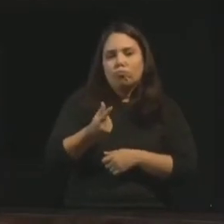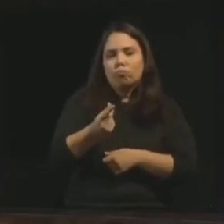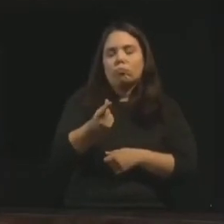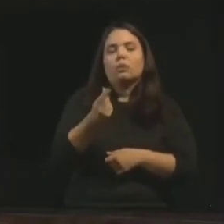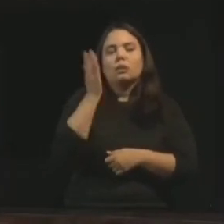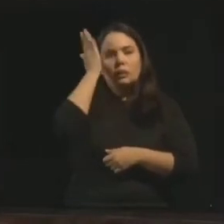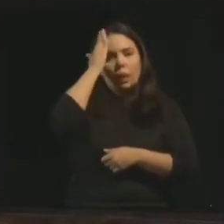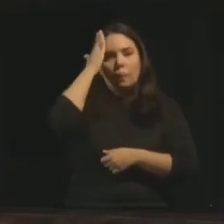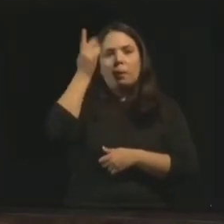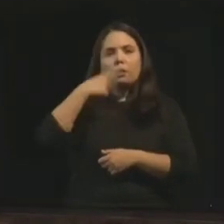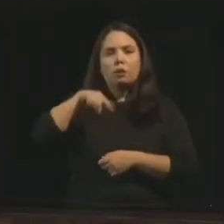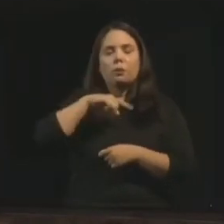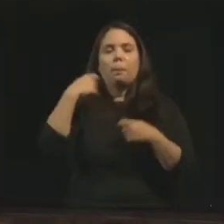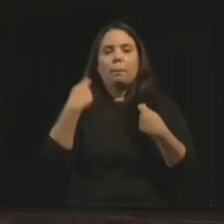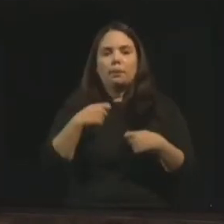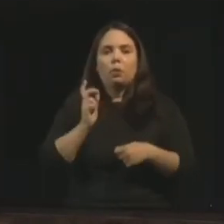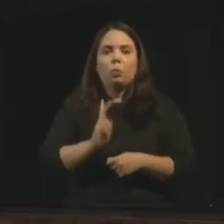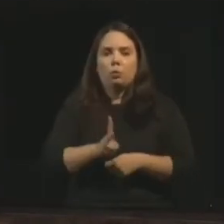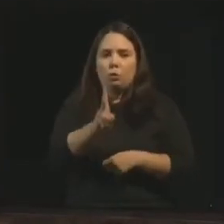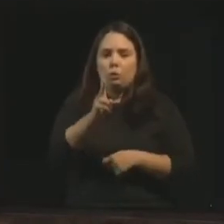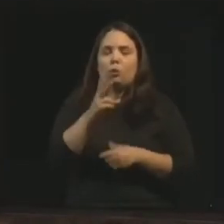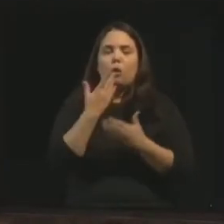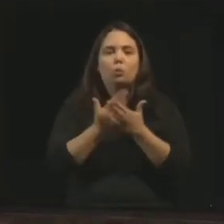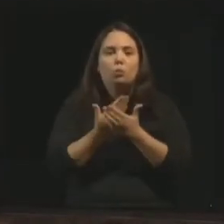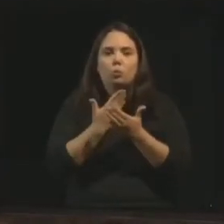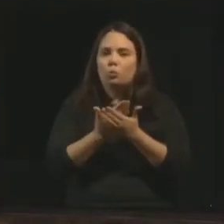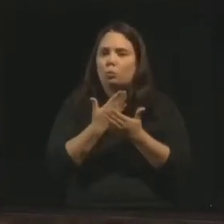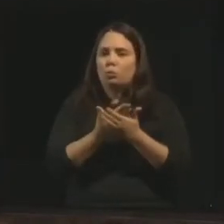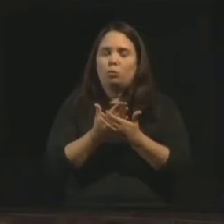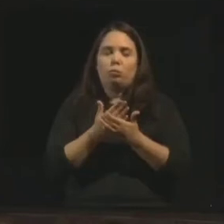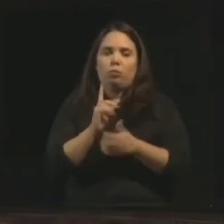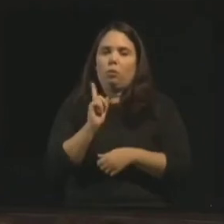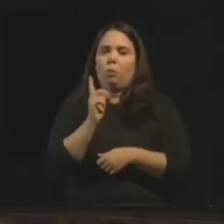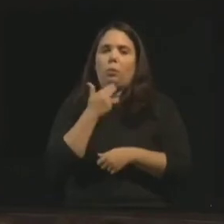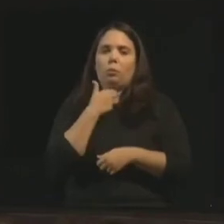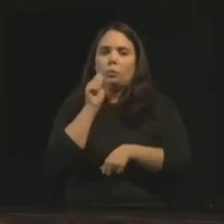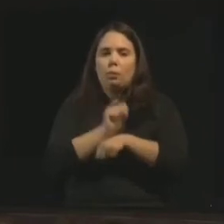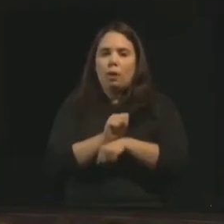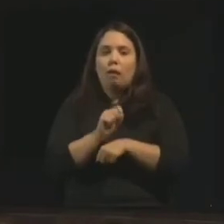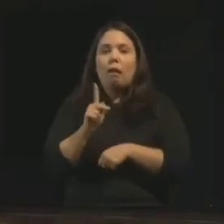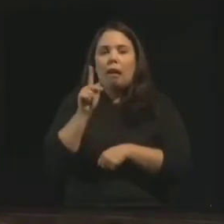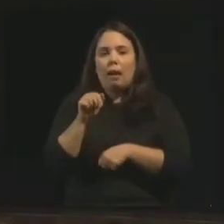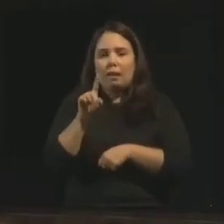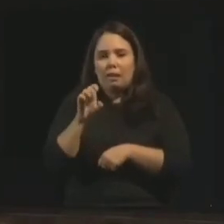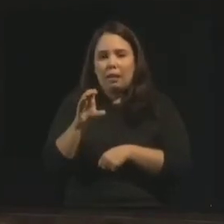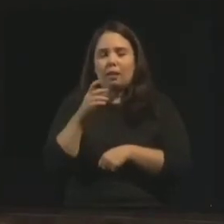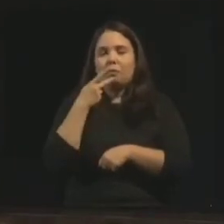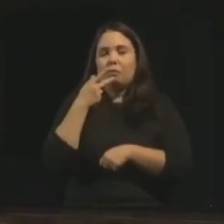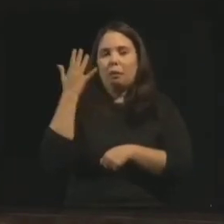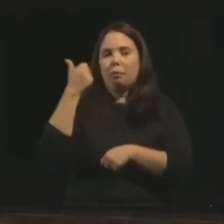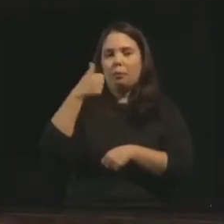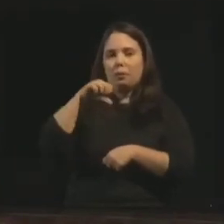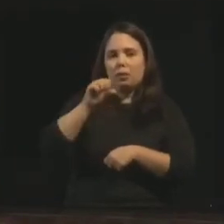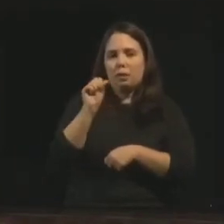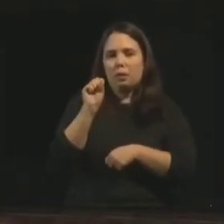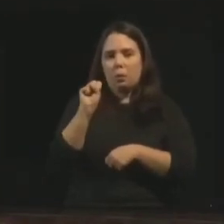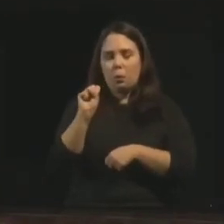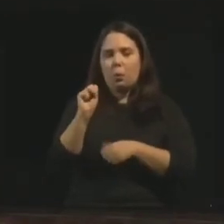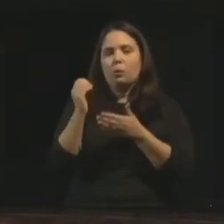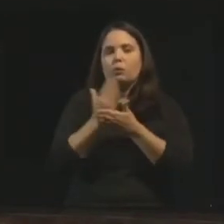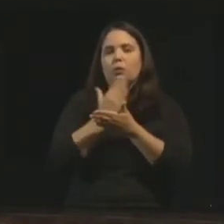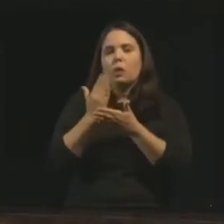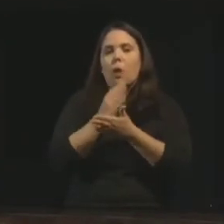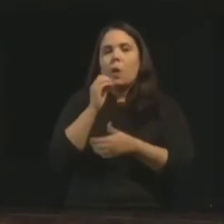sempre o estudo permanente, continuado. Como dizia Kardec no projeto 1868, do livro Obras